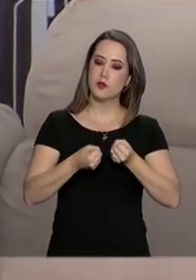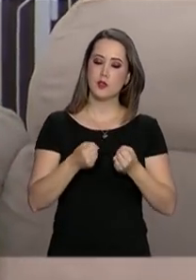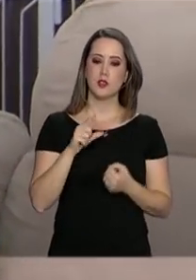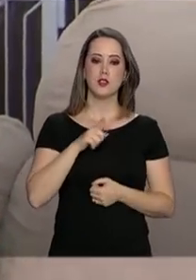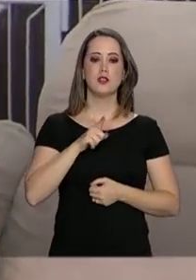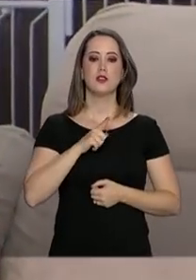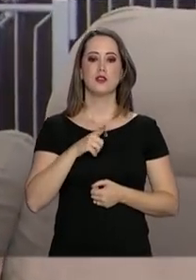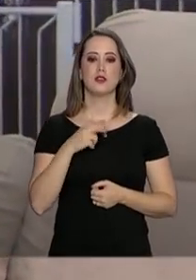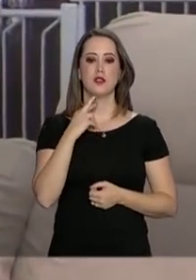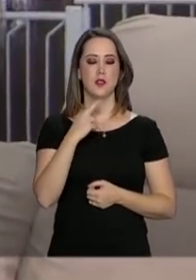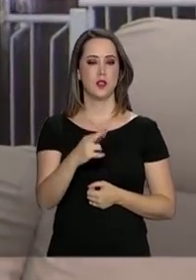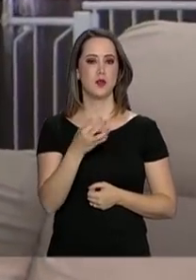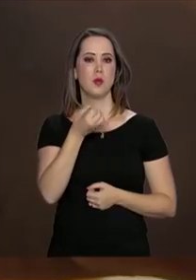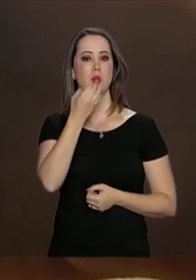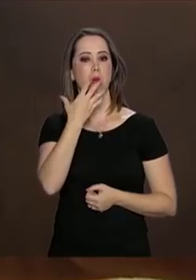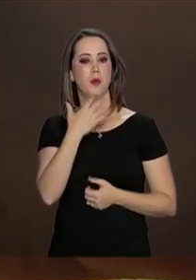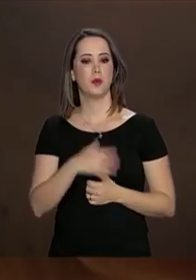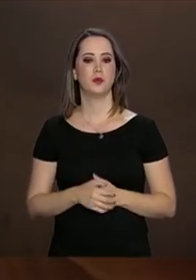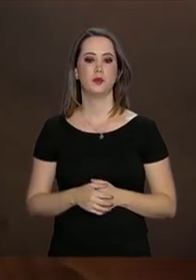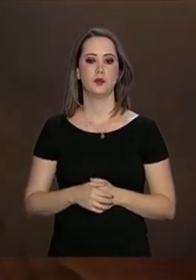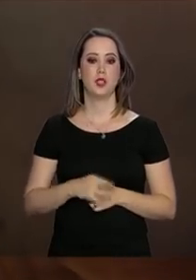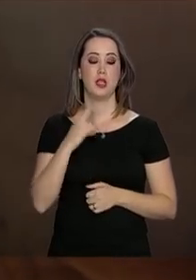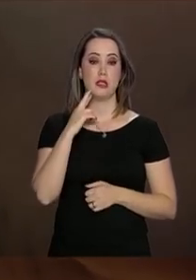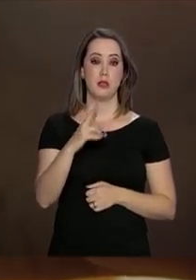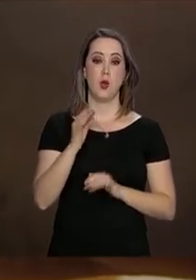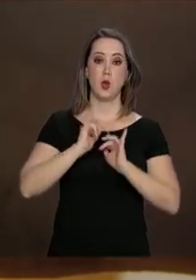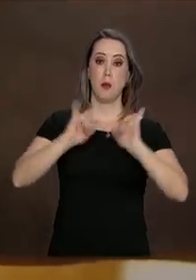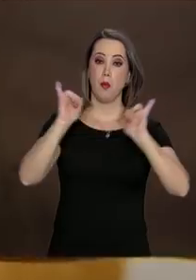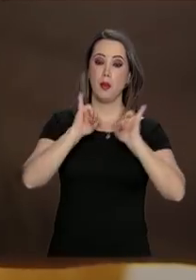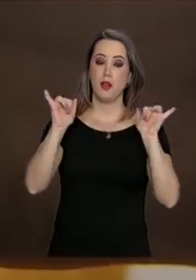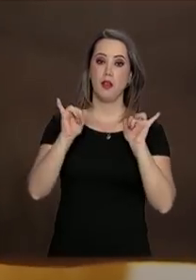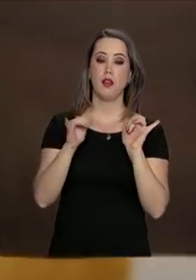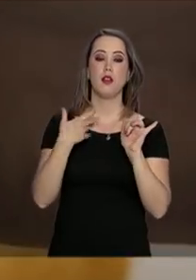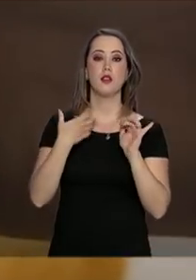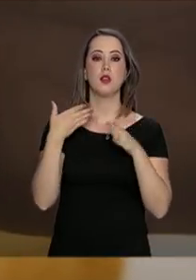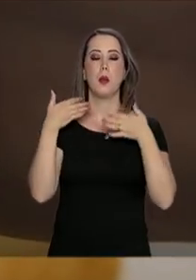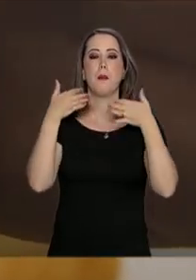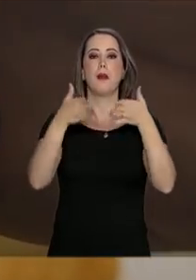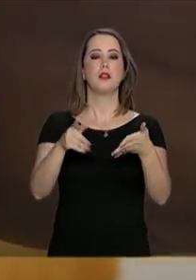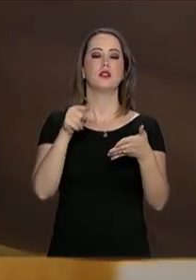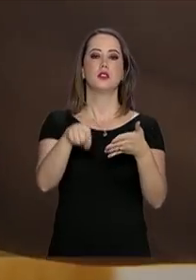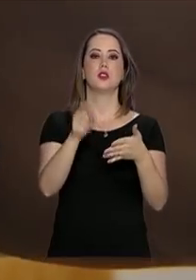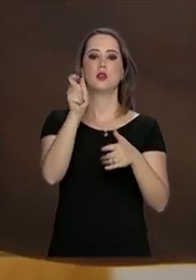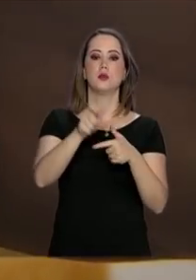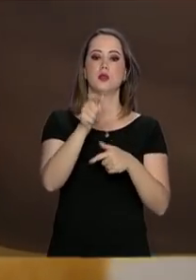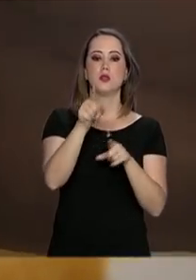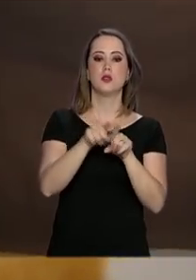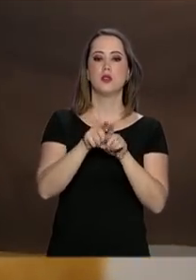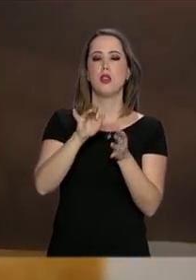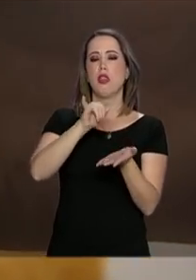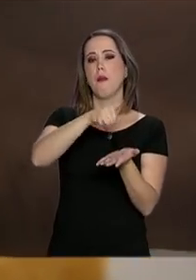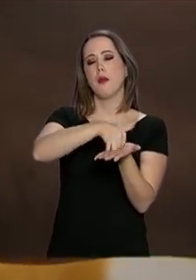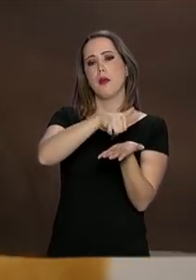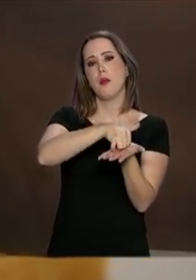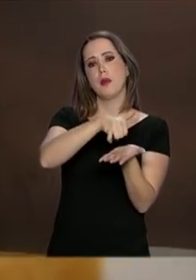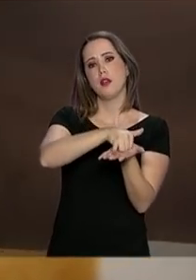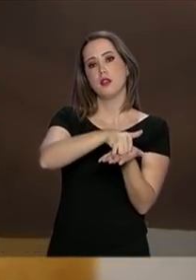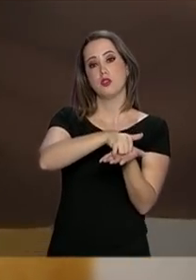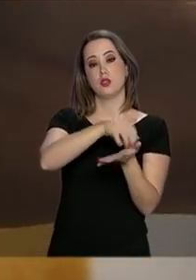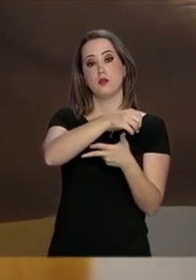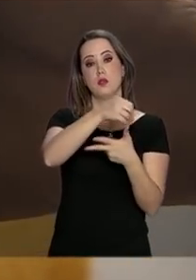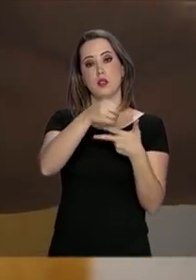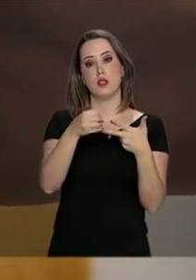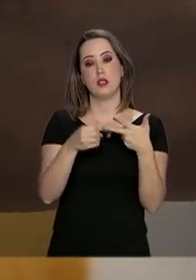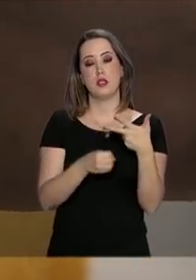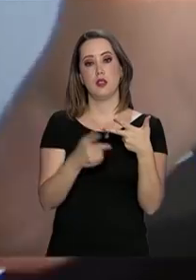teve algum resultado. Os resultados foram publicados na página do participante e também pelo aplicativo do ENEM 2018